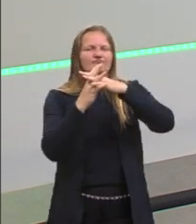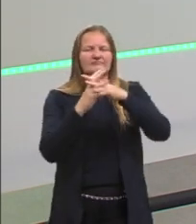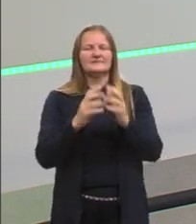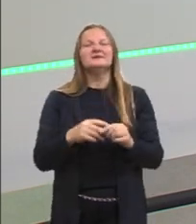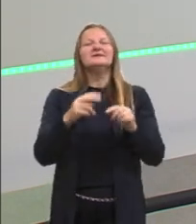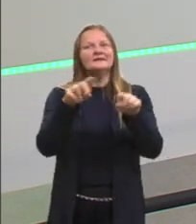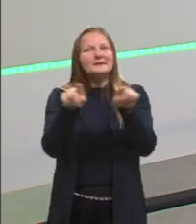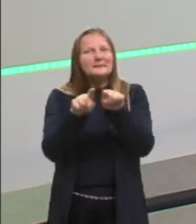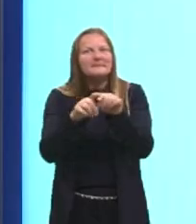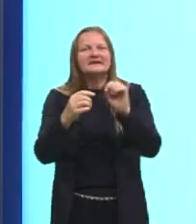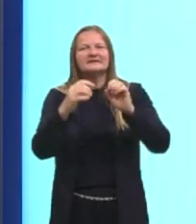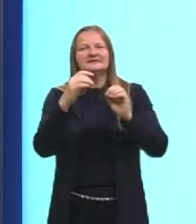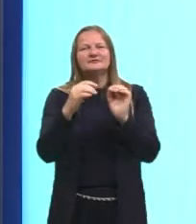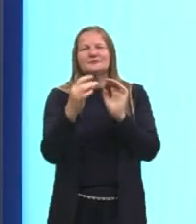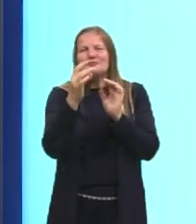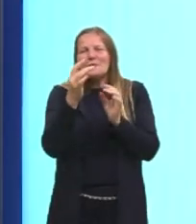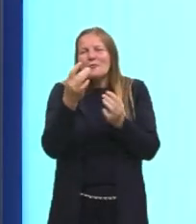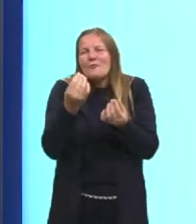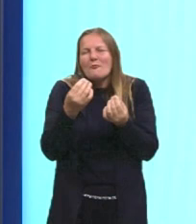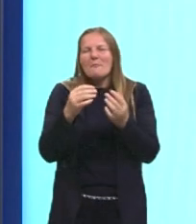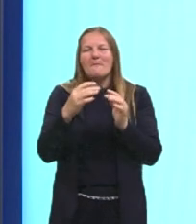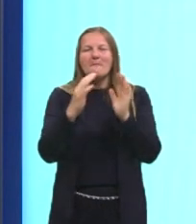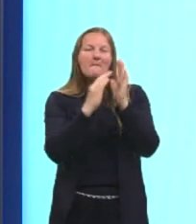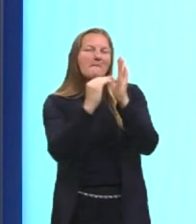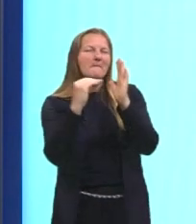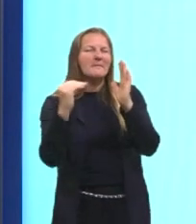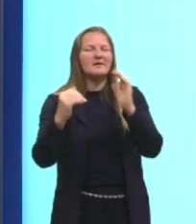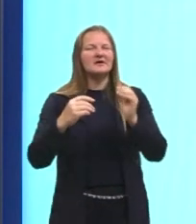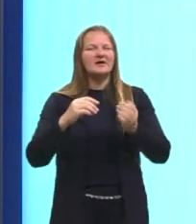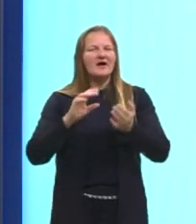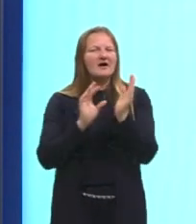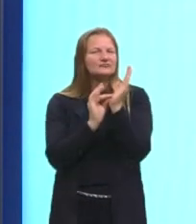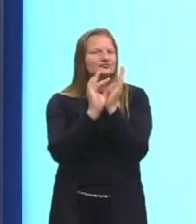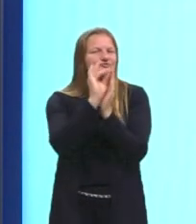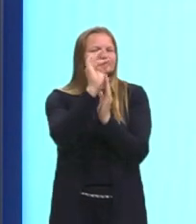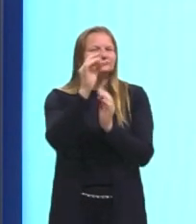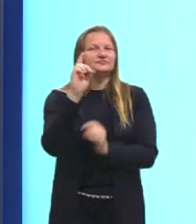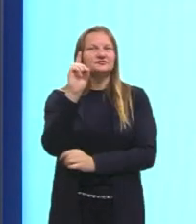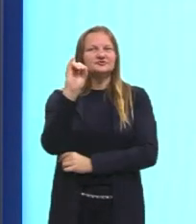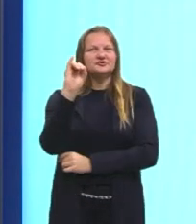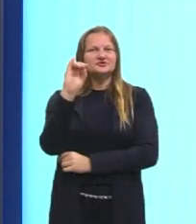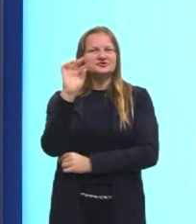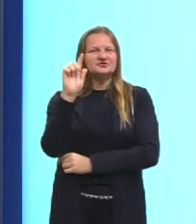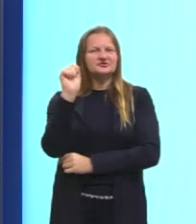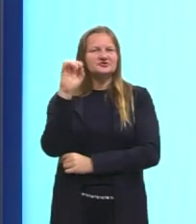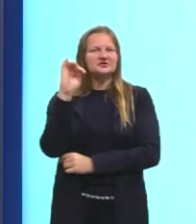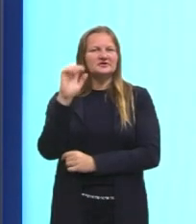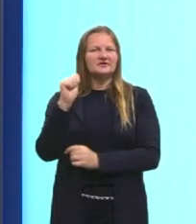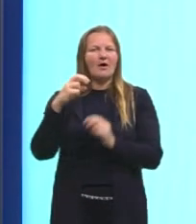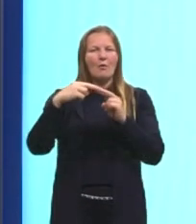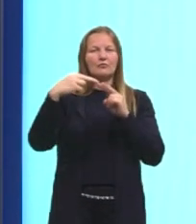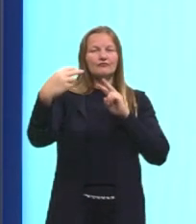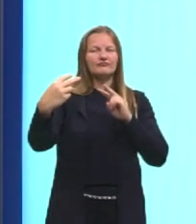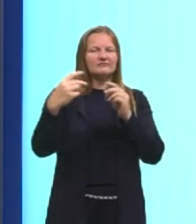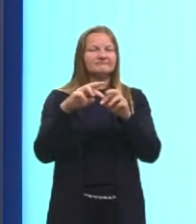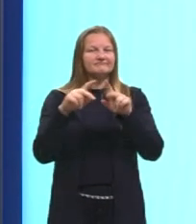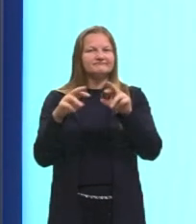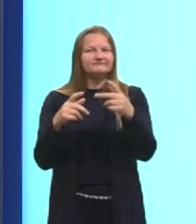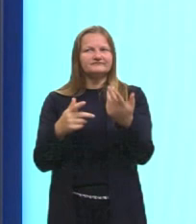com esse estilo de arte digital, né, com essa coisa depixelada.